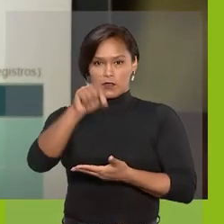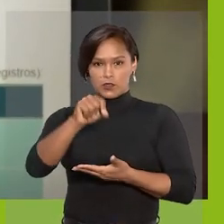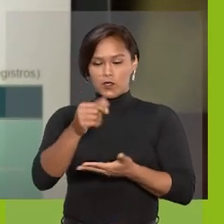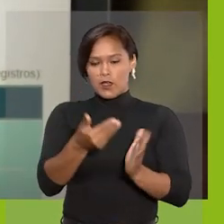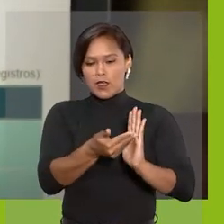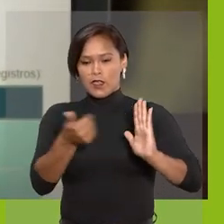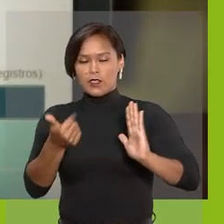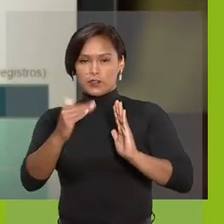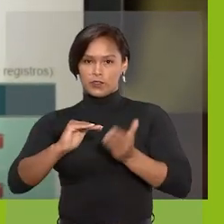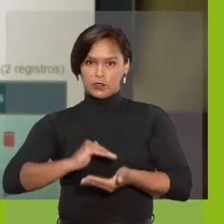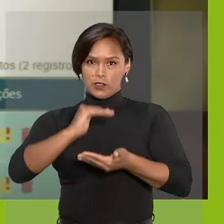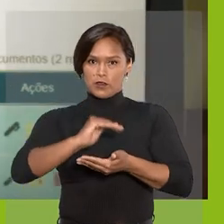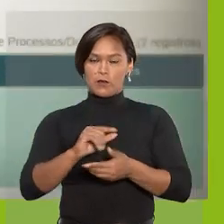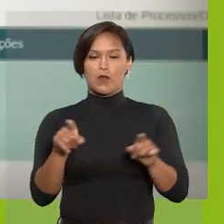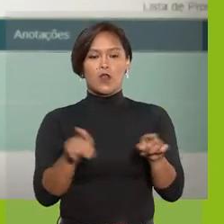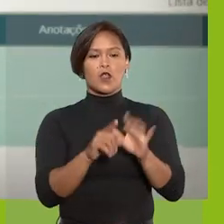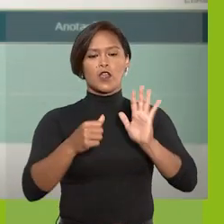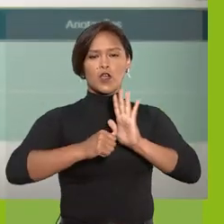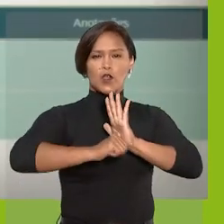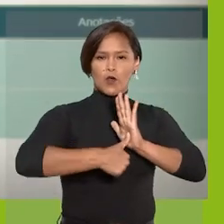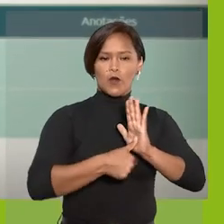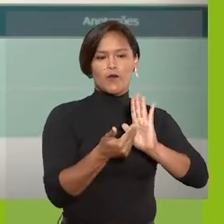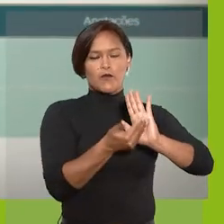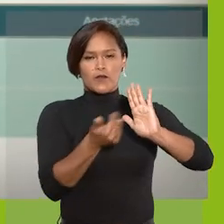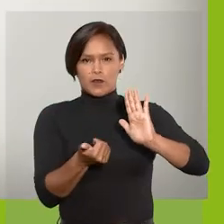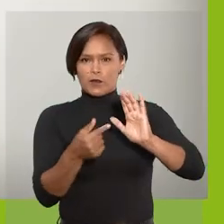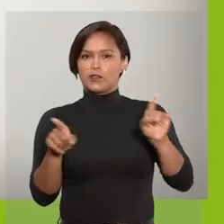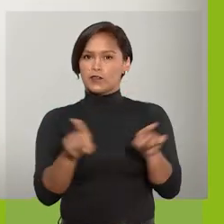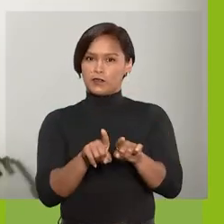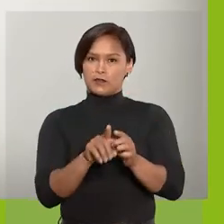Retirar do bloco e confirme a exclusão.